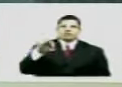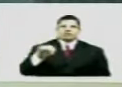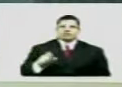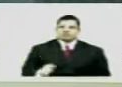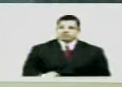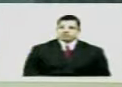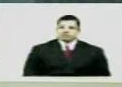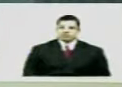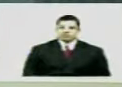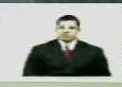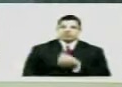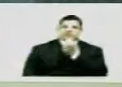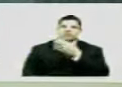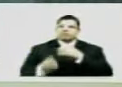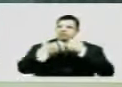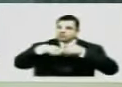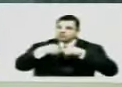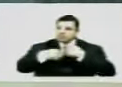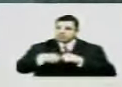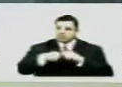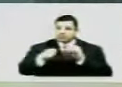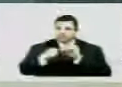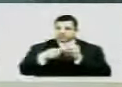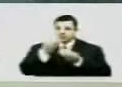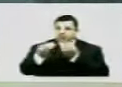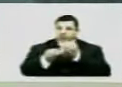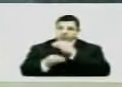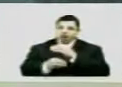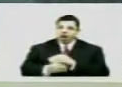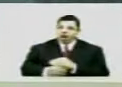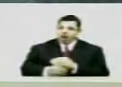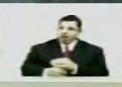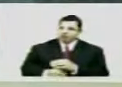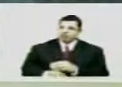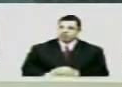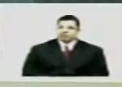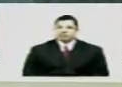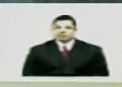Luz Castro E precisa ser tratado como criminoso